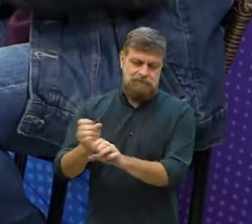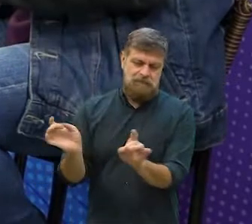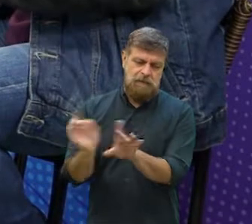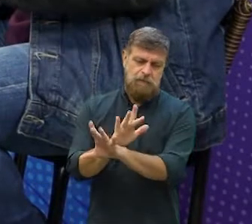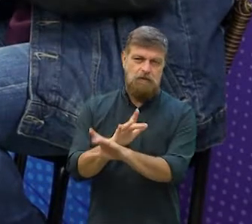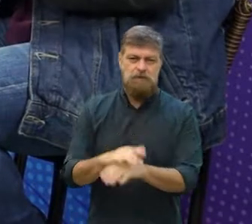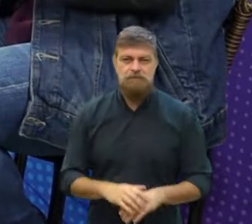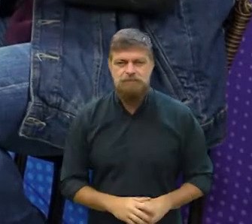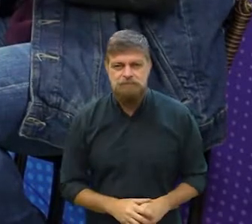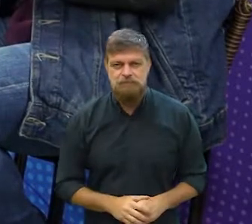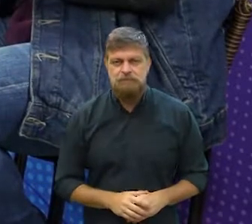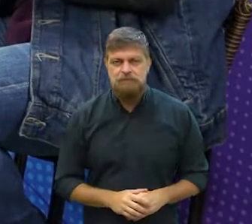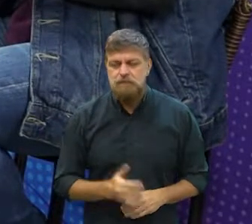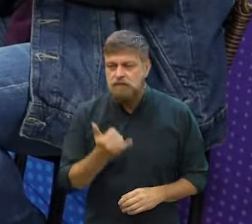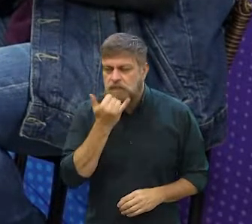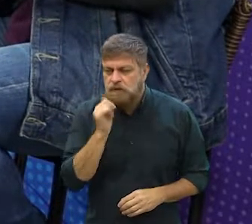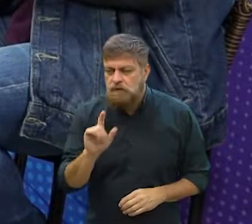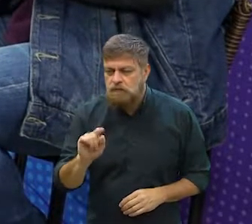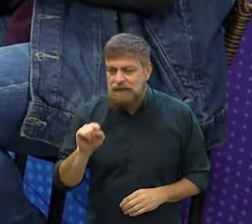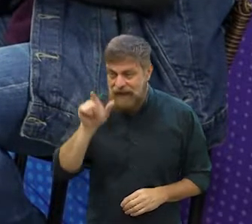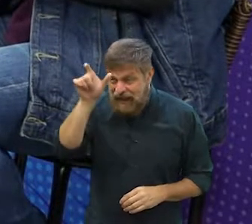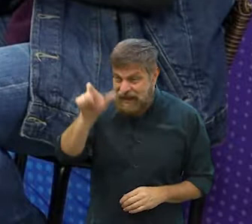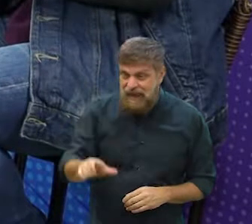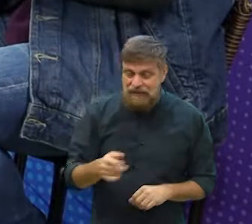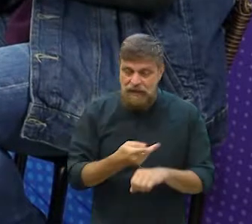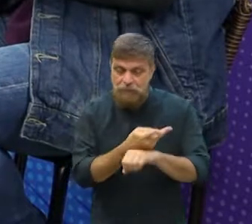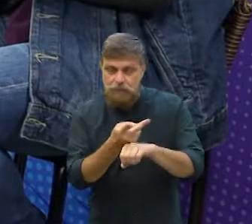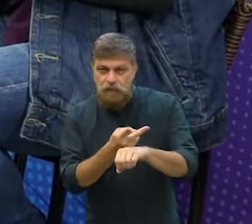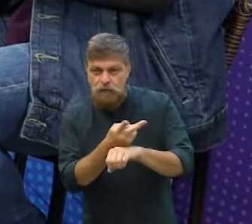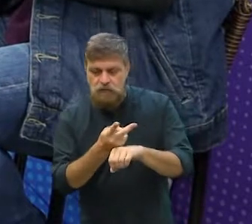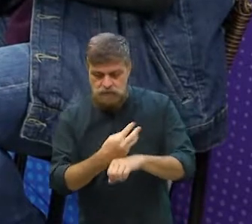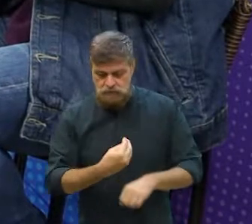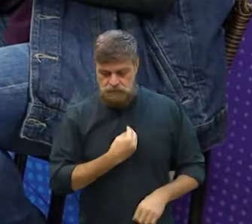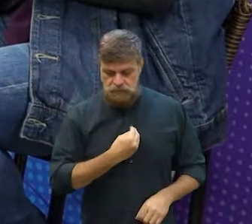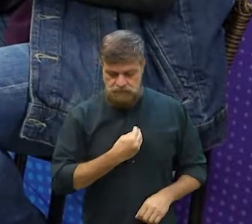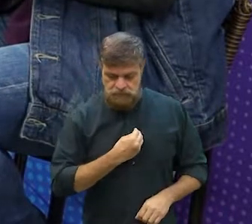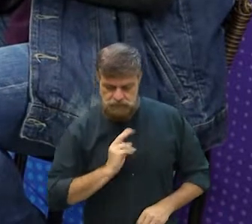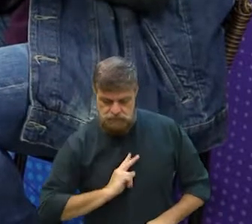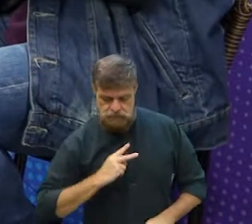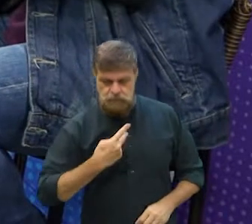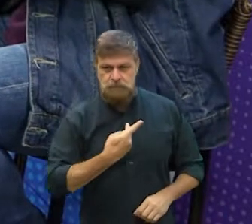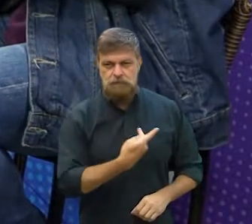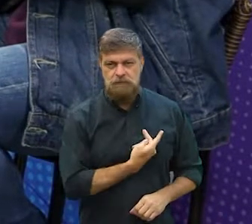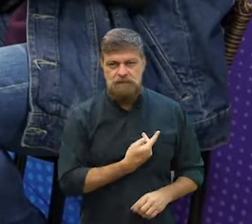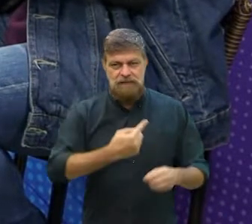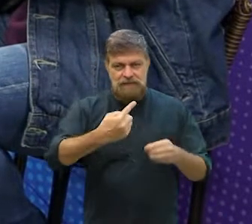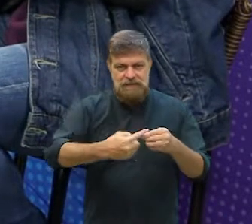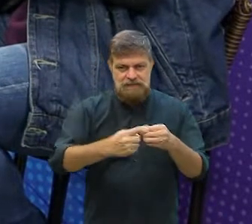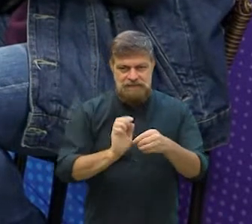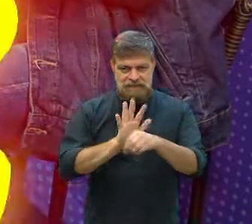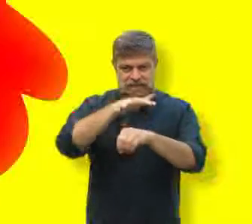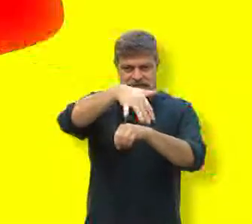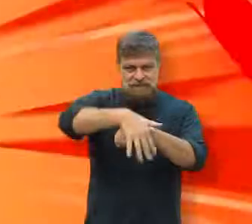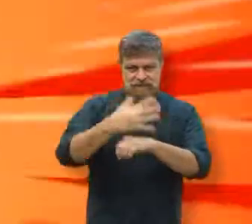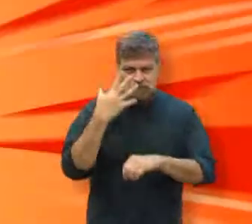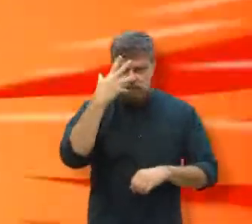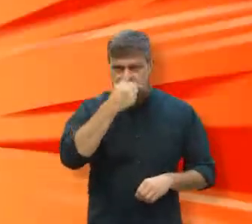Salto bonito... busca de uma transformação... Desculpa, porque ela está em busca de uma transformação que ela encontra. Salto bonito não existe.